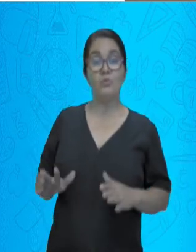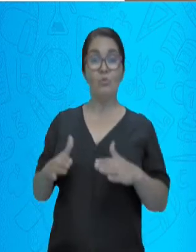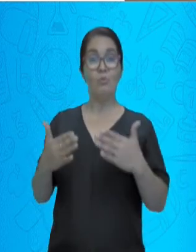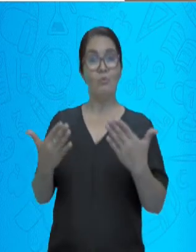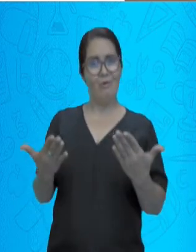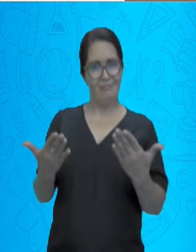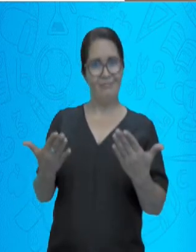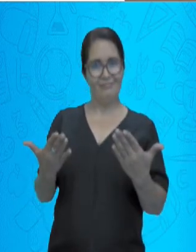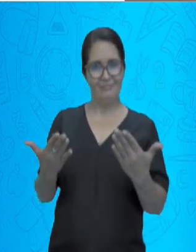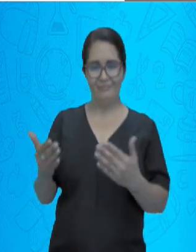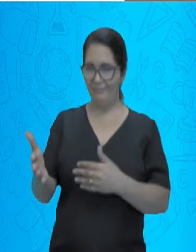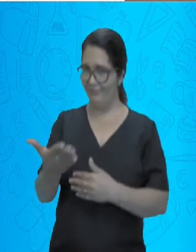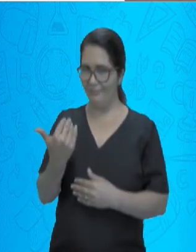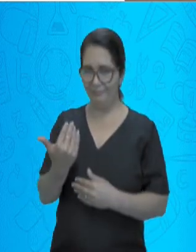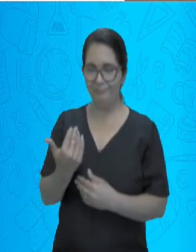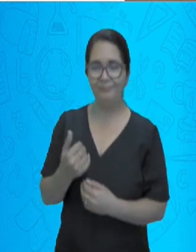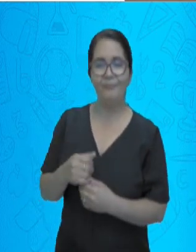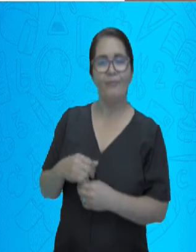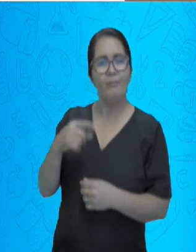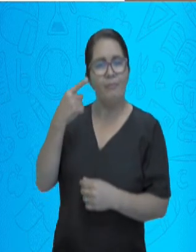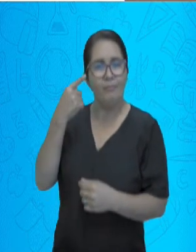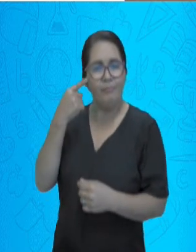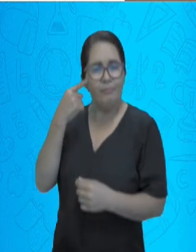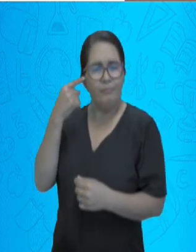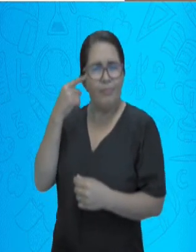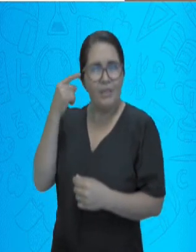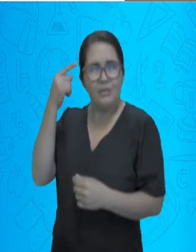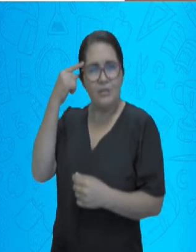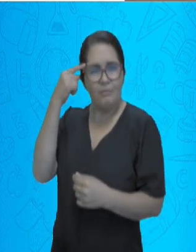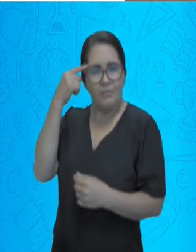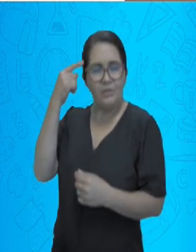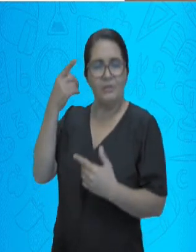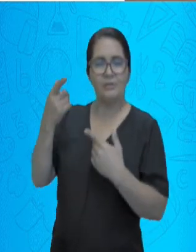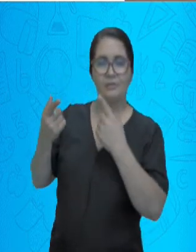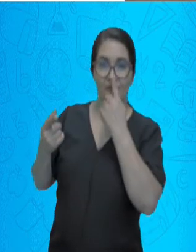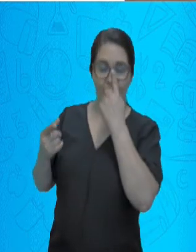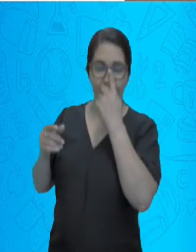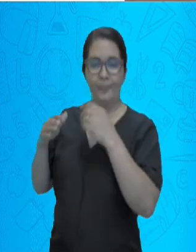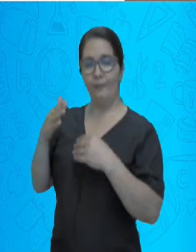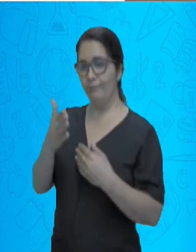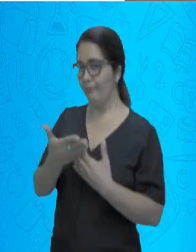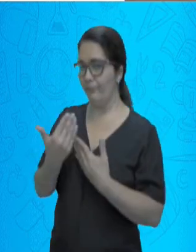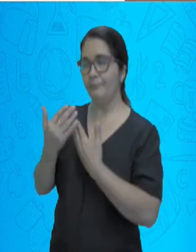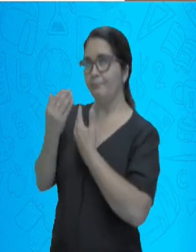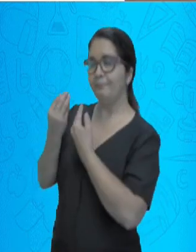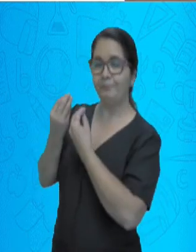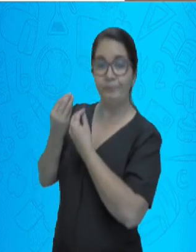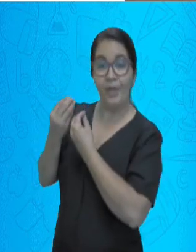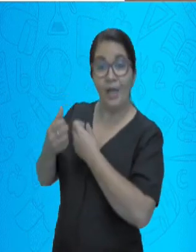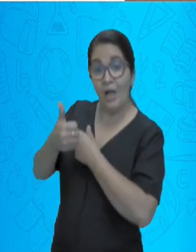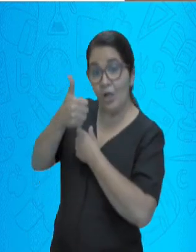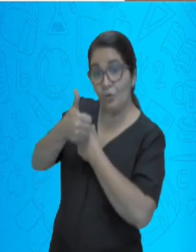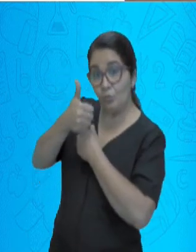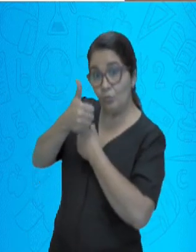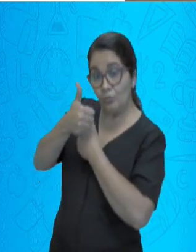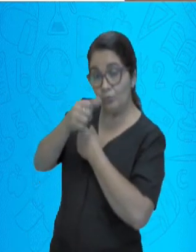Vamos? Conseguem pensar? Vamos lá. A número 1.